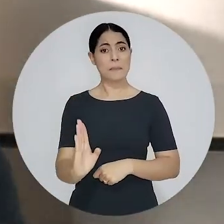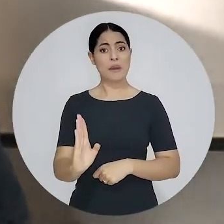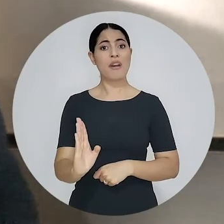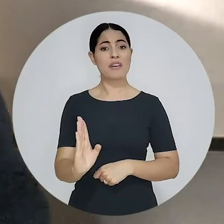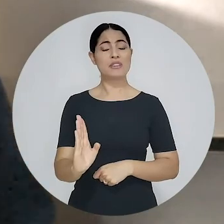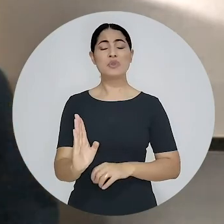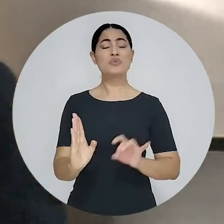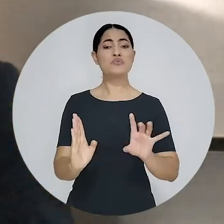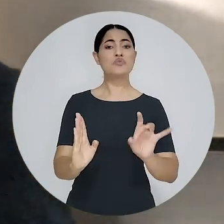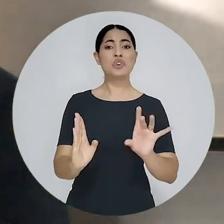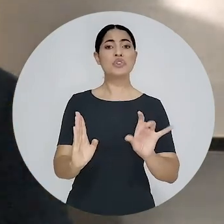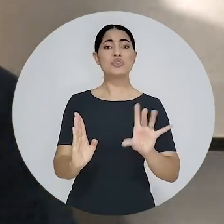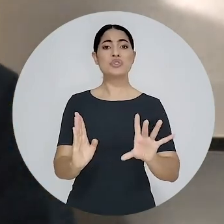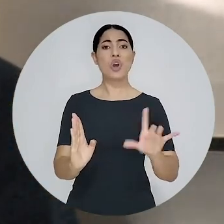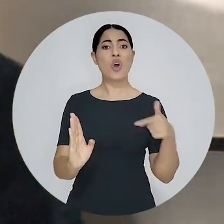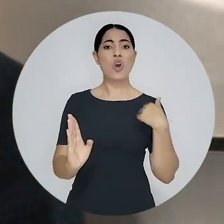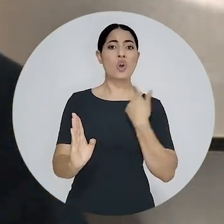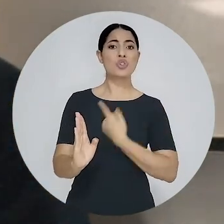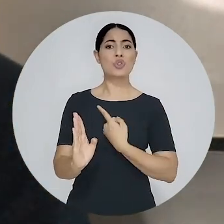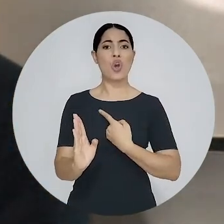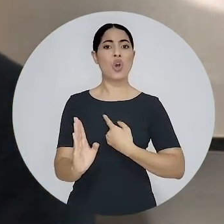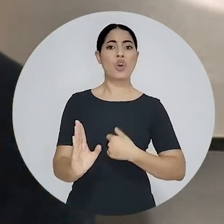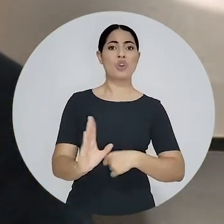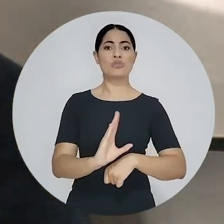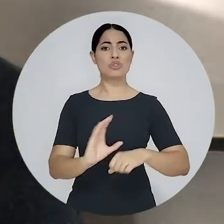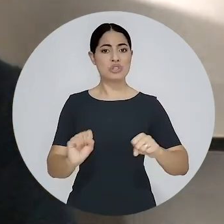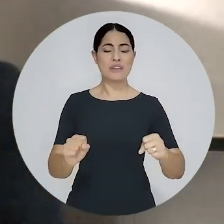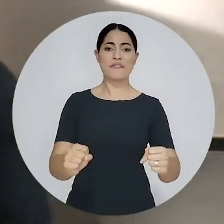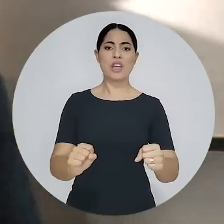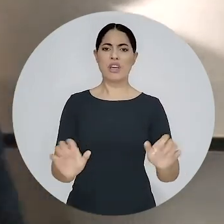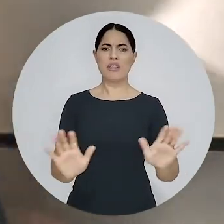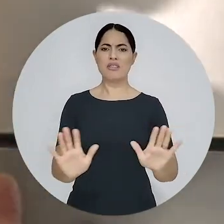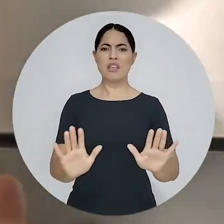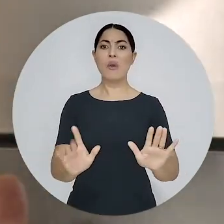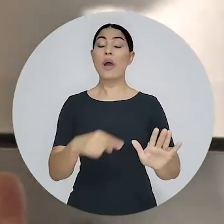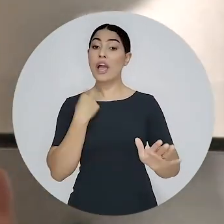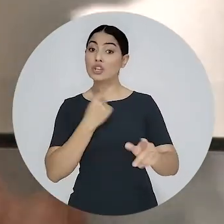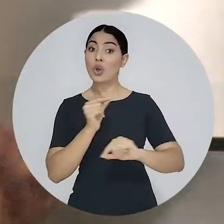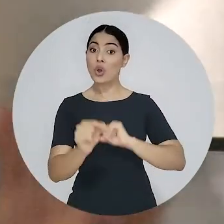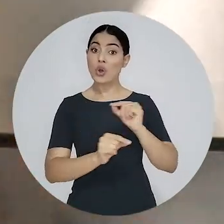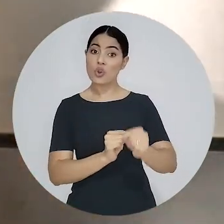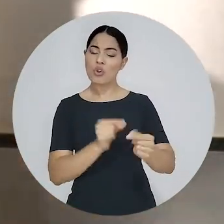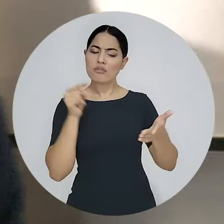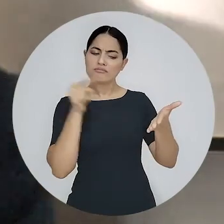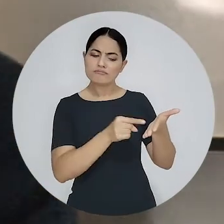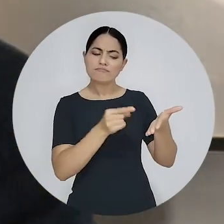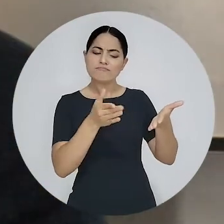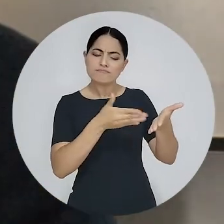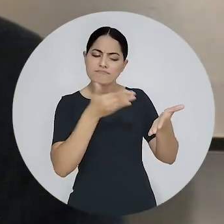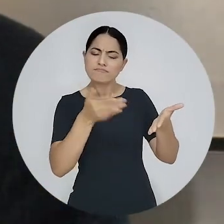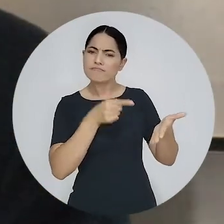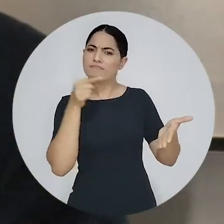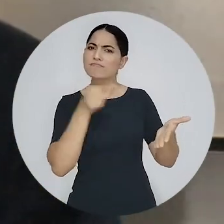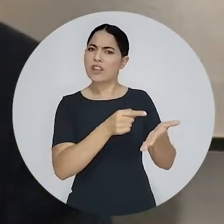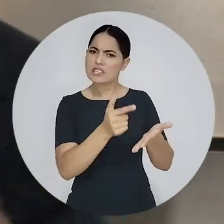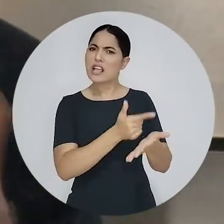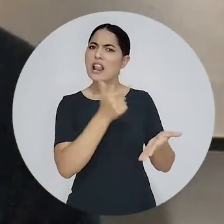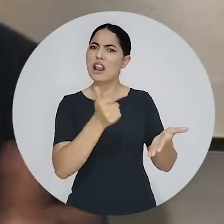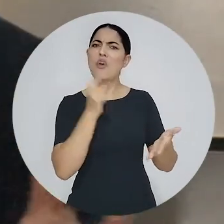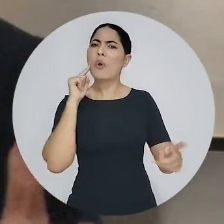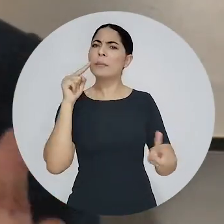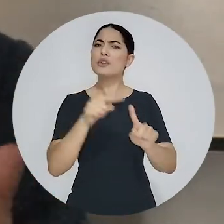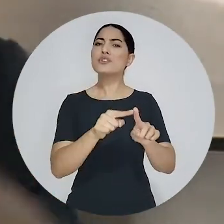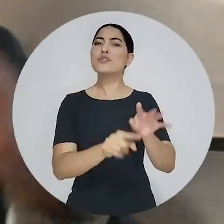foi só, digamos assim, o exercício da minha função, foi exatamente elaborando um instrumento de